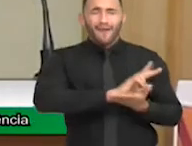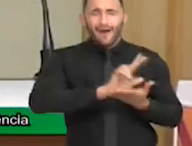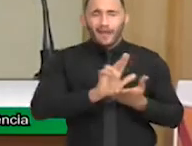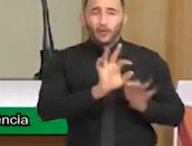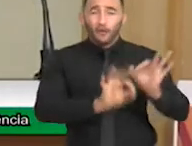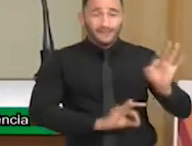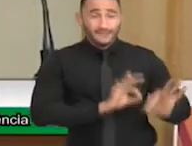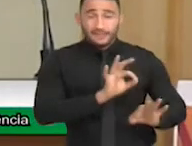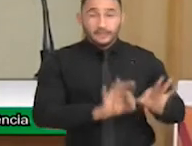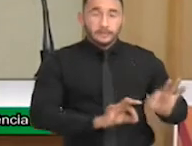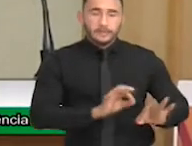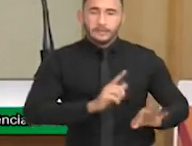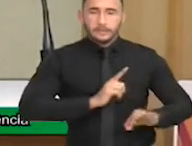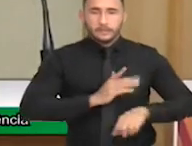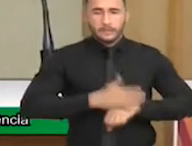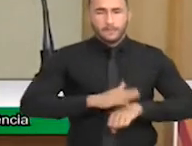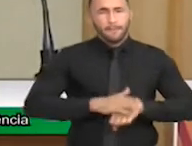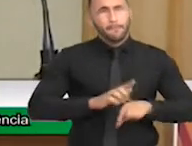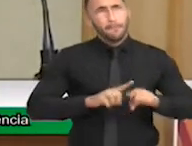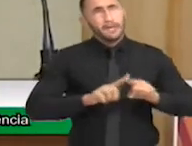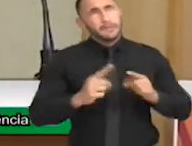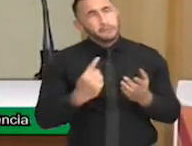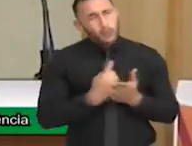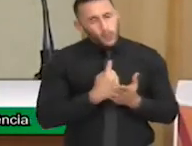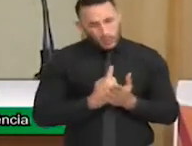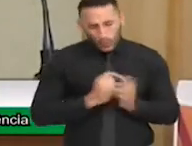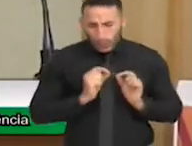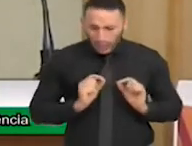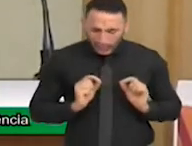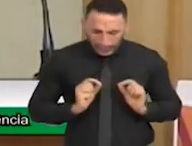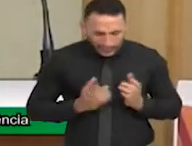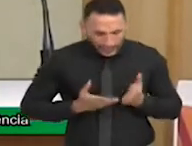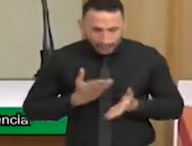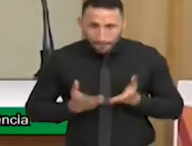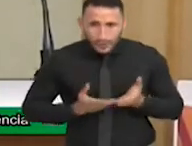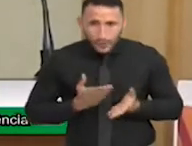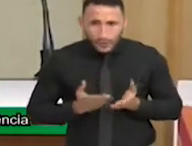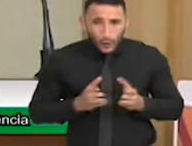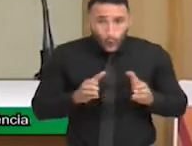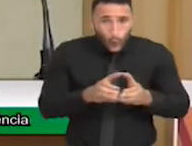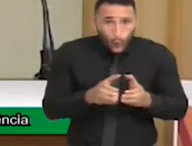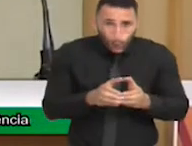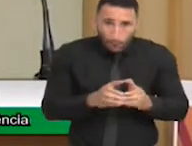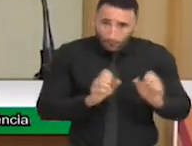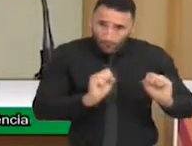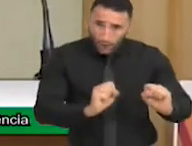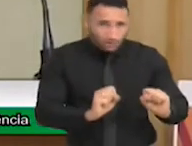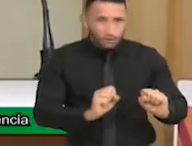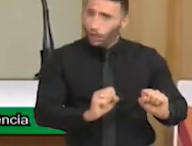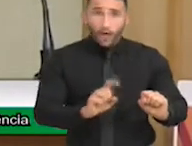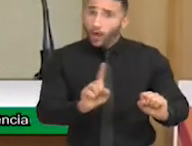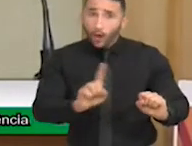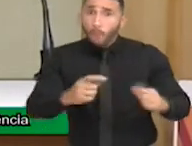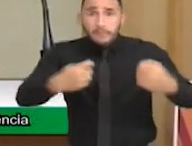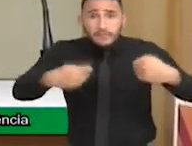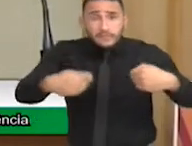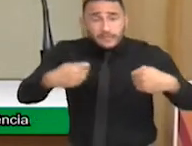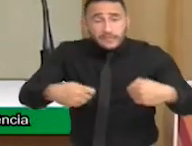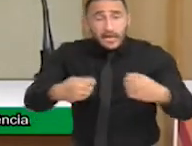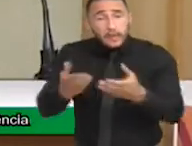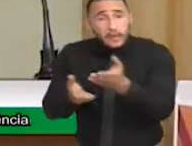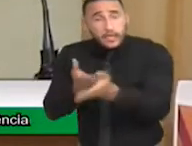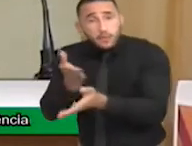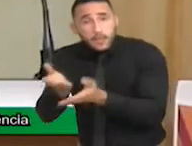E aí, você se pergunta, o tratamento não pode ser em grupo, precisa ser individual, cada criança é única,